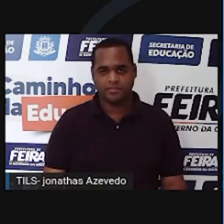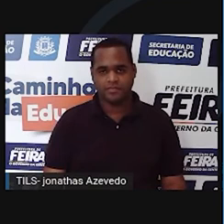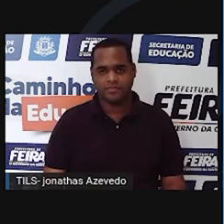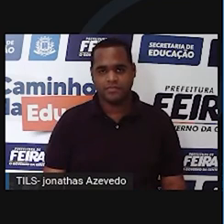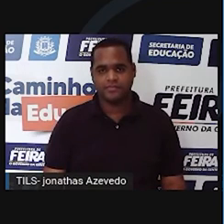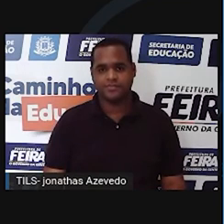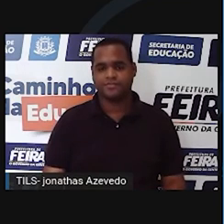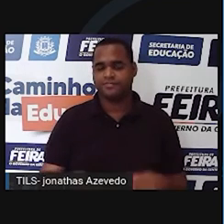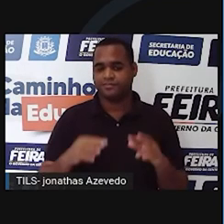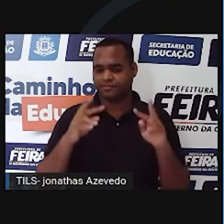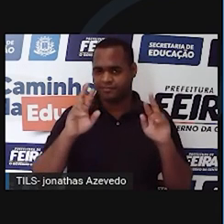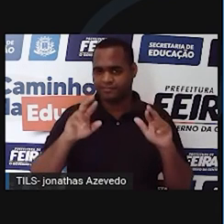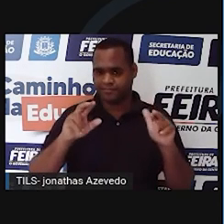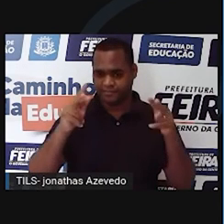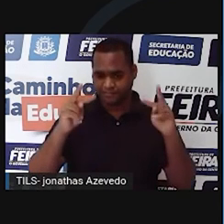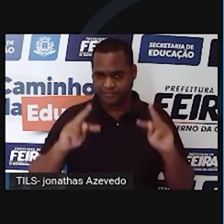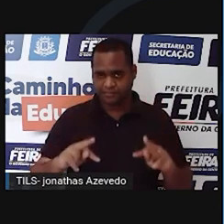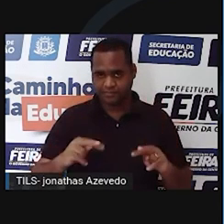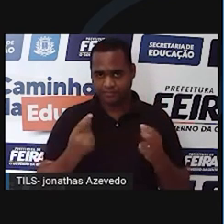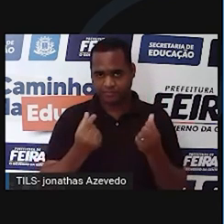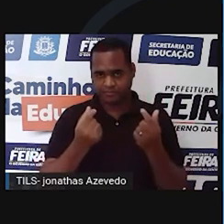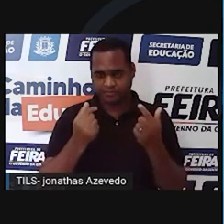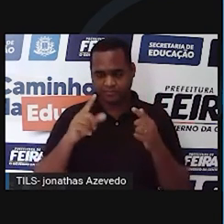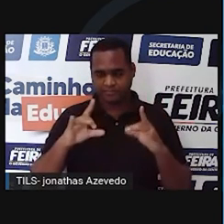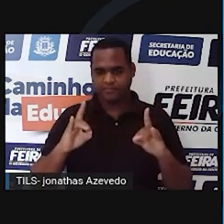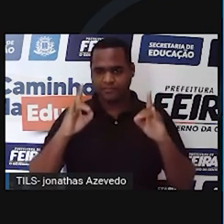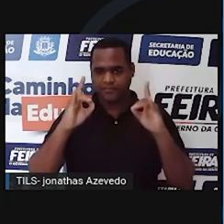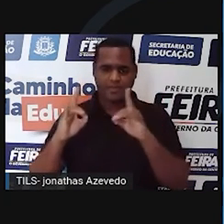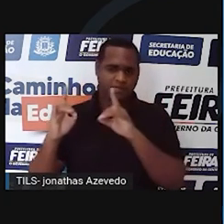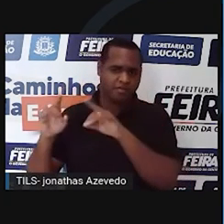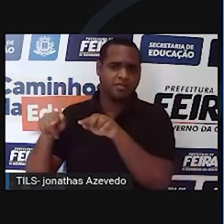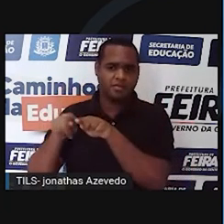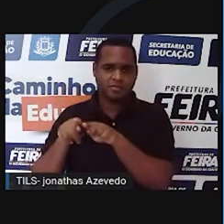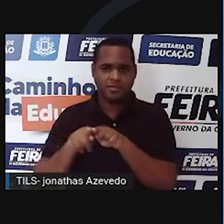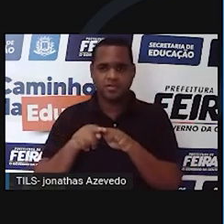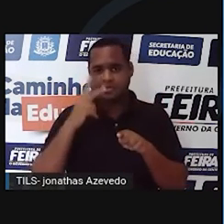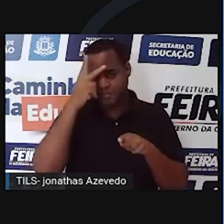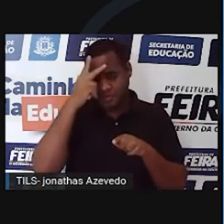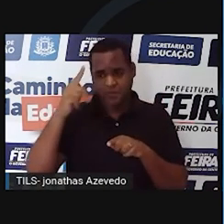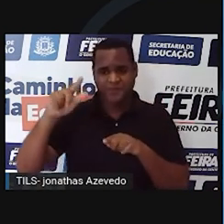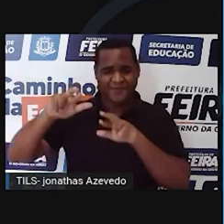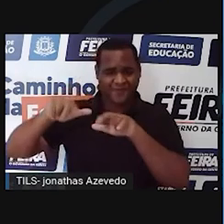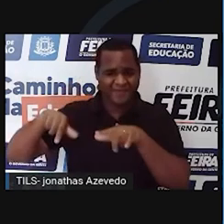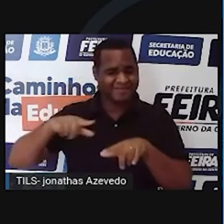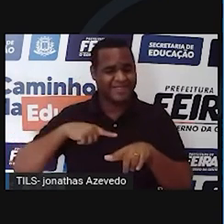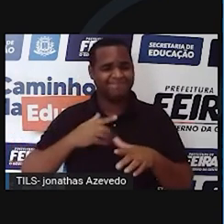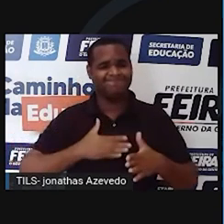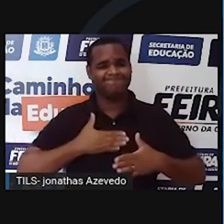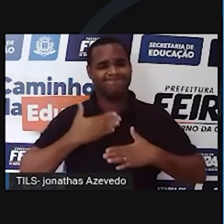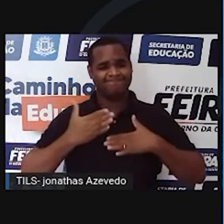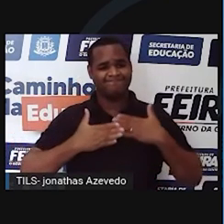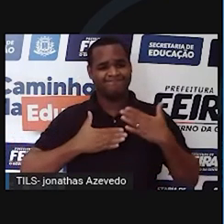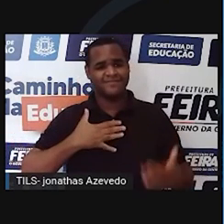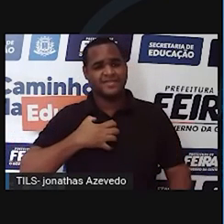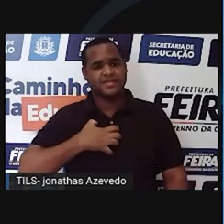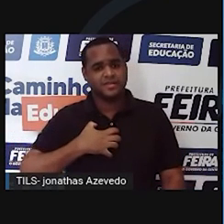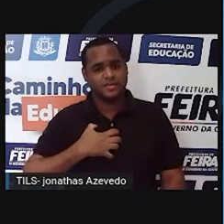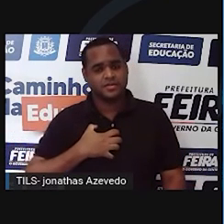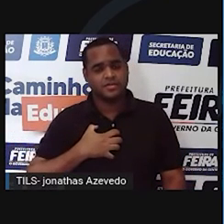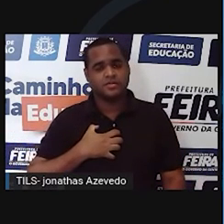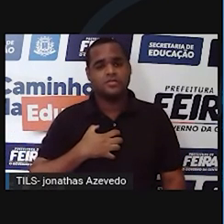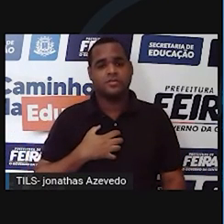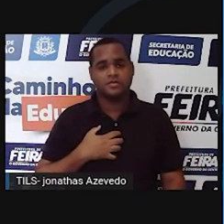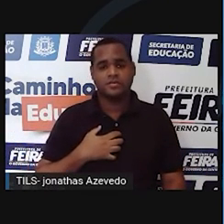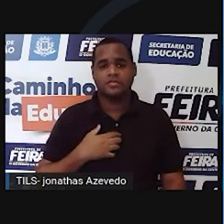a crise econômica não atinge apenas os donos dos hotéis toda a cadeia está sendo impactada até agora o nosso futuro está